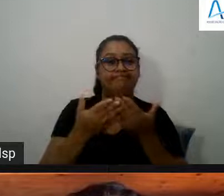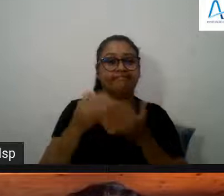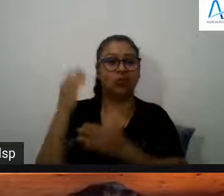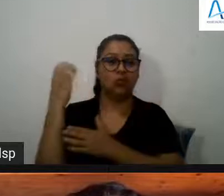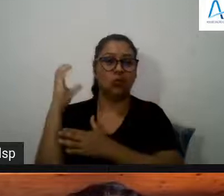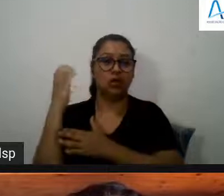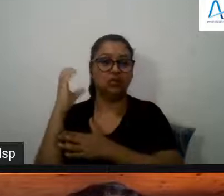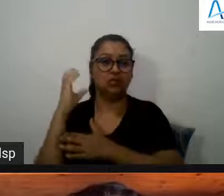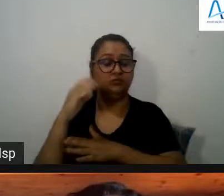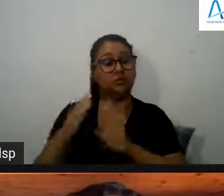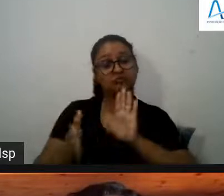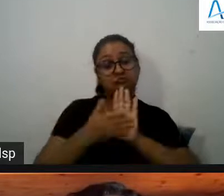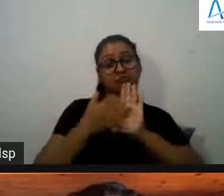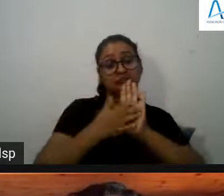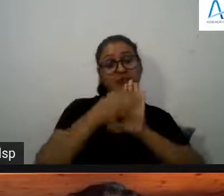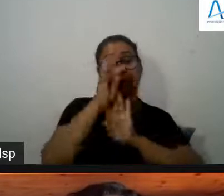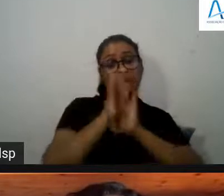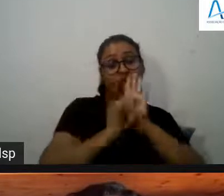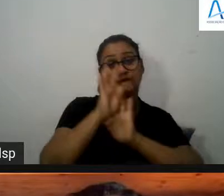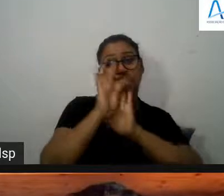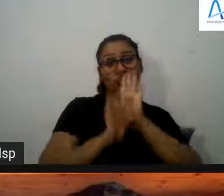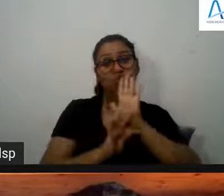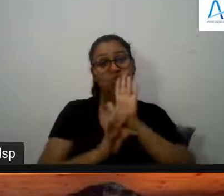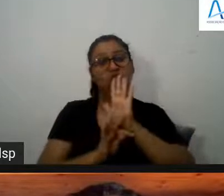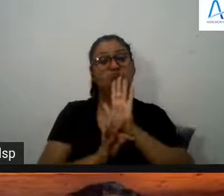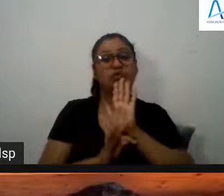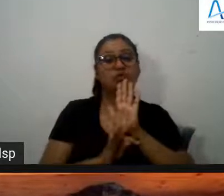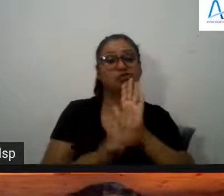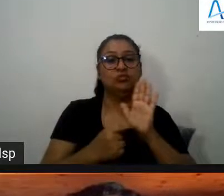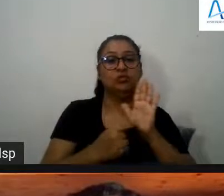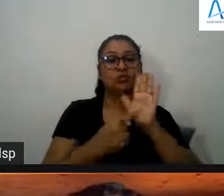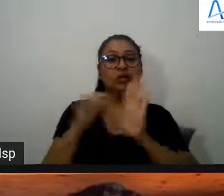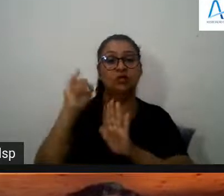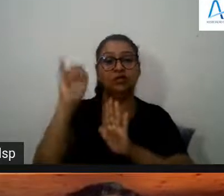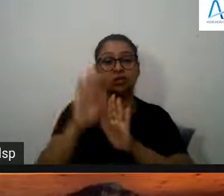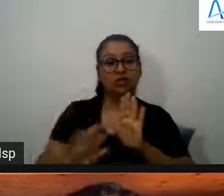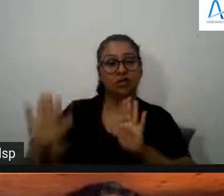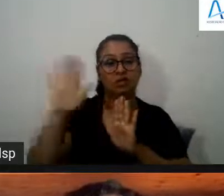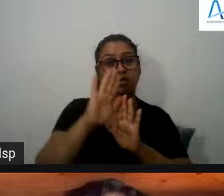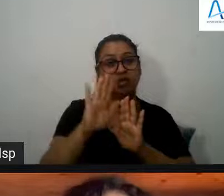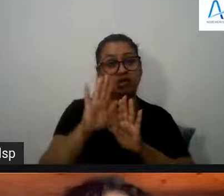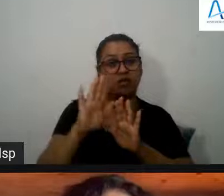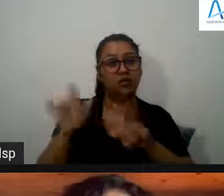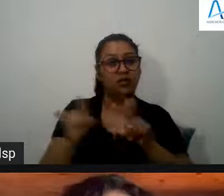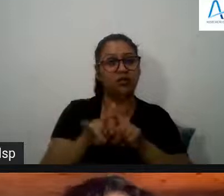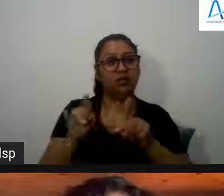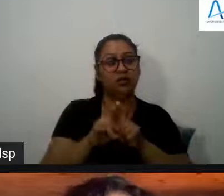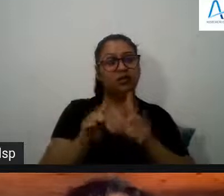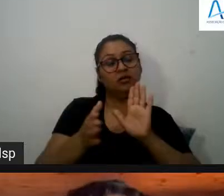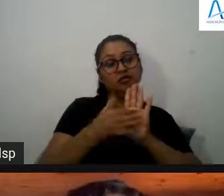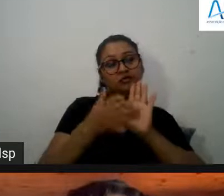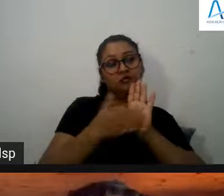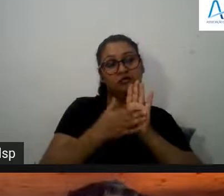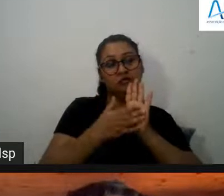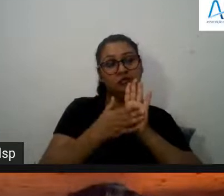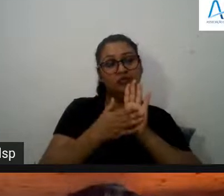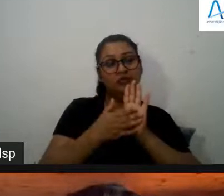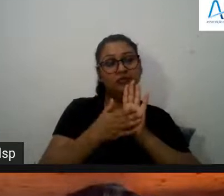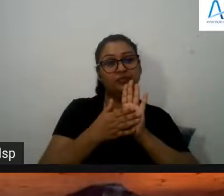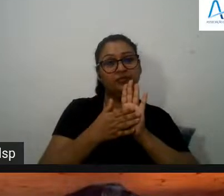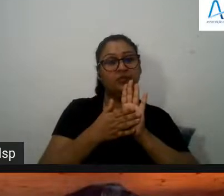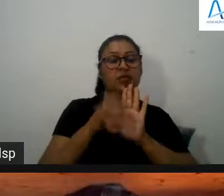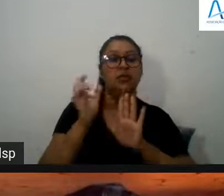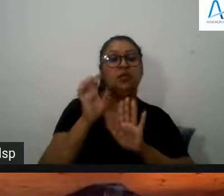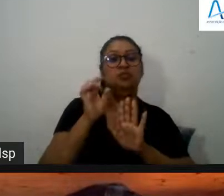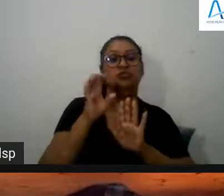o texto até nos manuais escolares vemos isso coloca-se uma imagem porque é mais bonito é para arejar o texto a questão aqui não é uma questão de